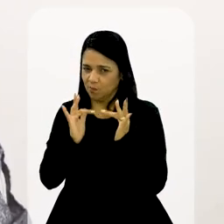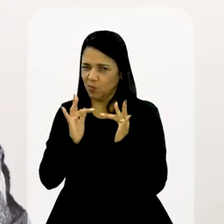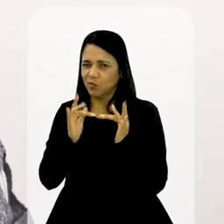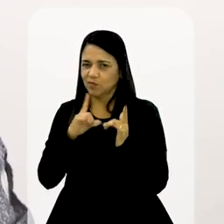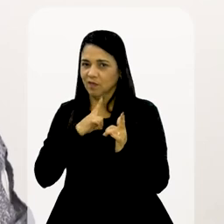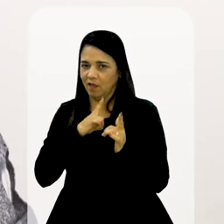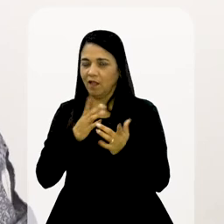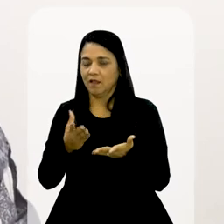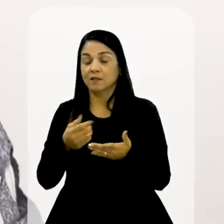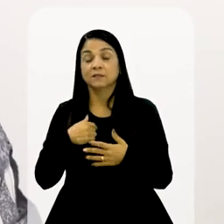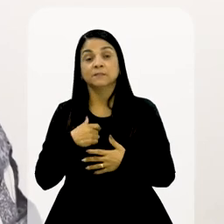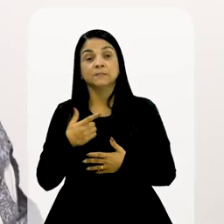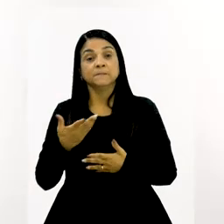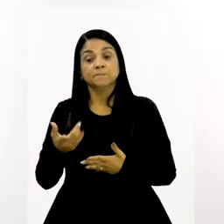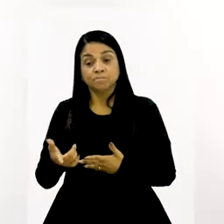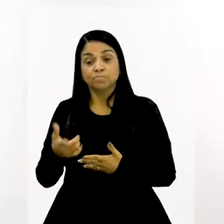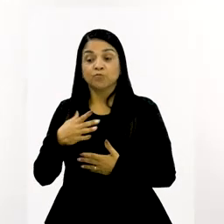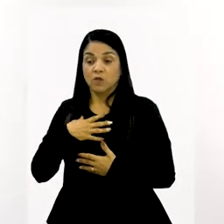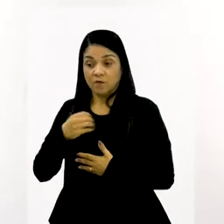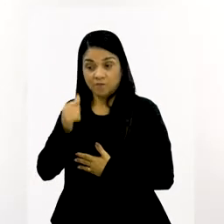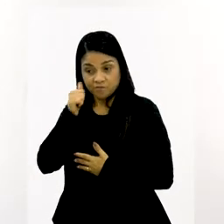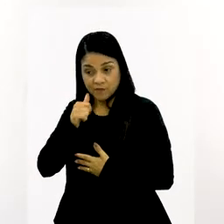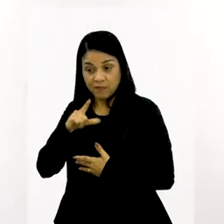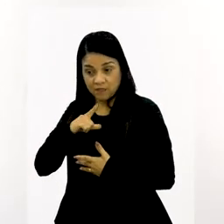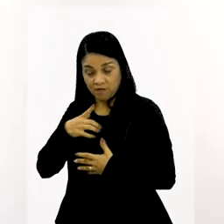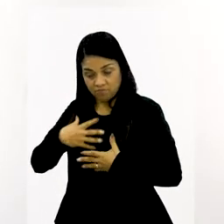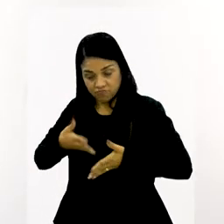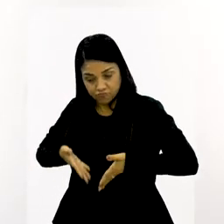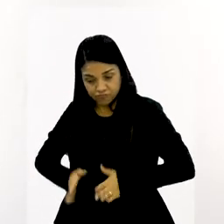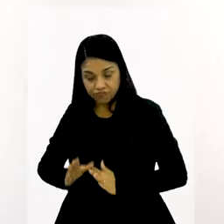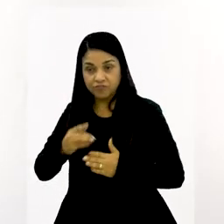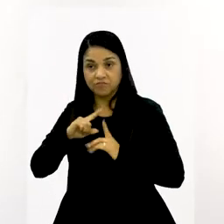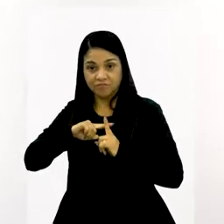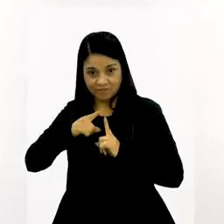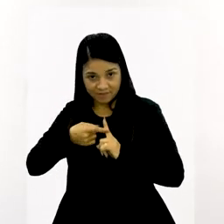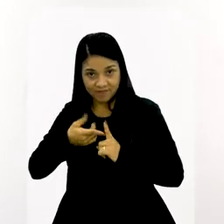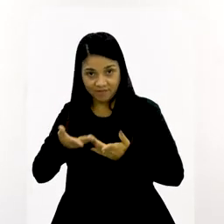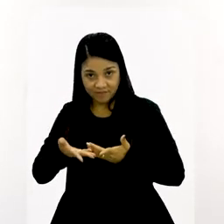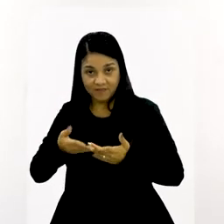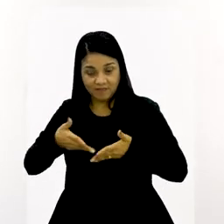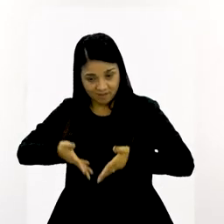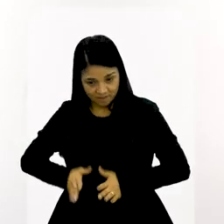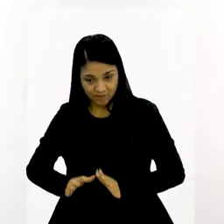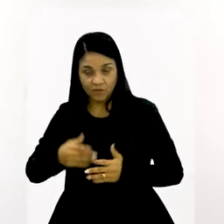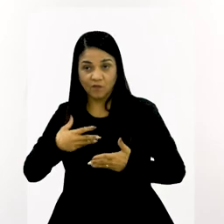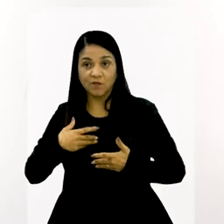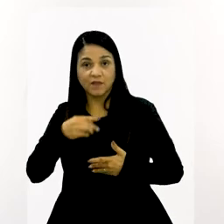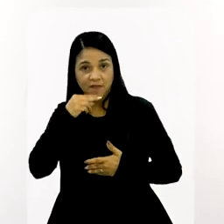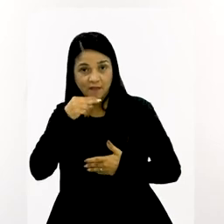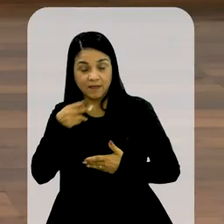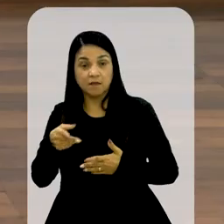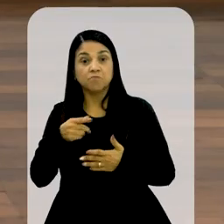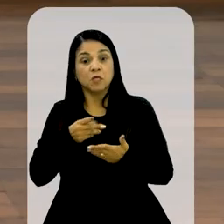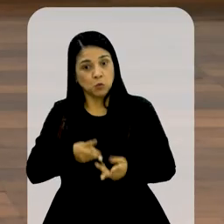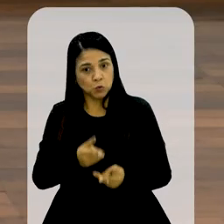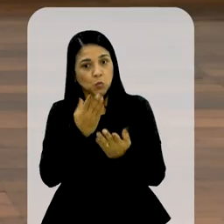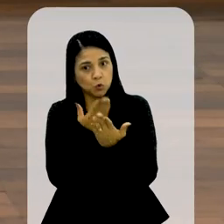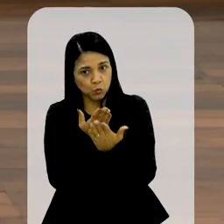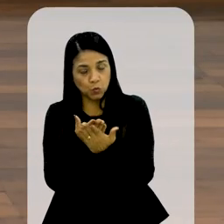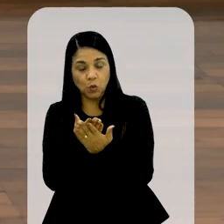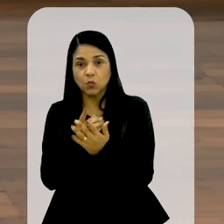da porta pra fora. E aí, ela teve a filha, mas você fez com que ela continuasse a estudar, Claro.